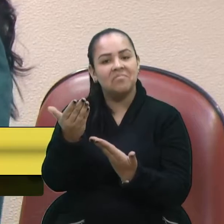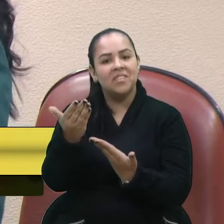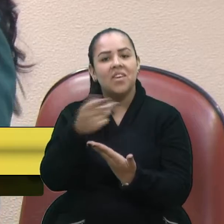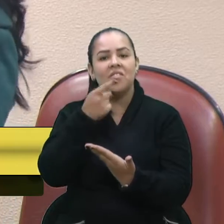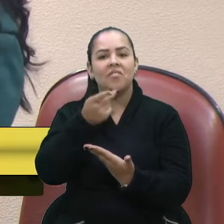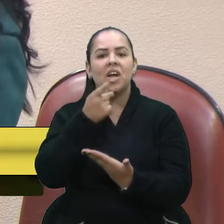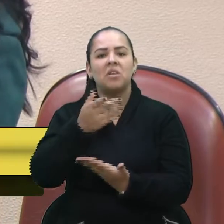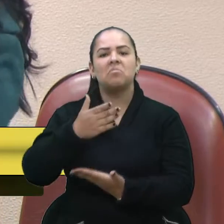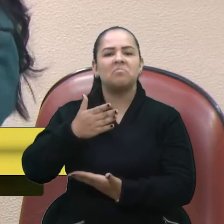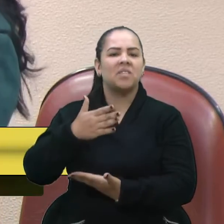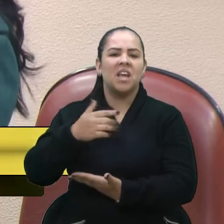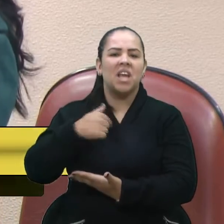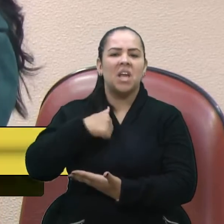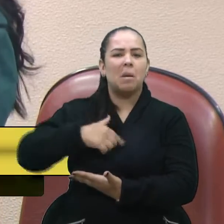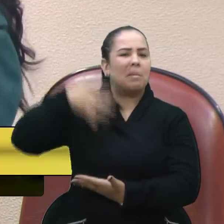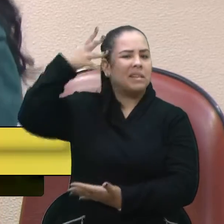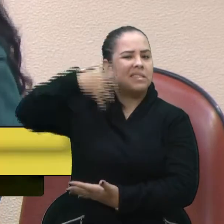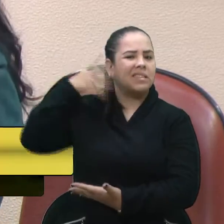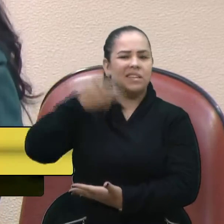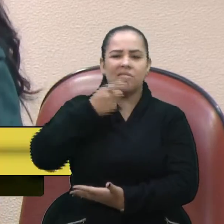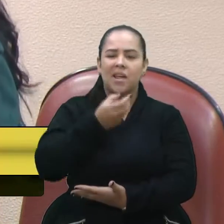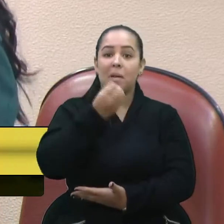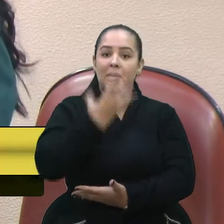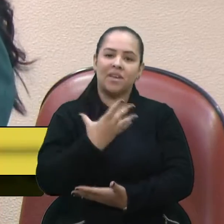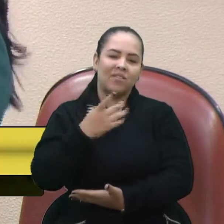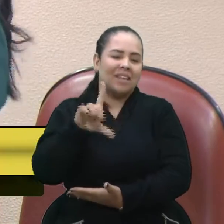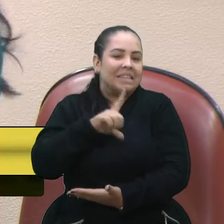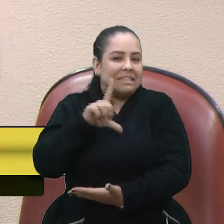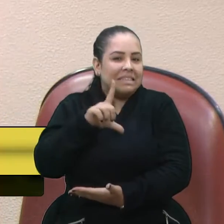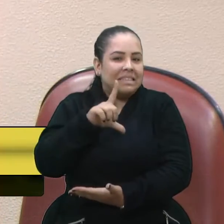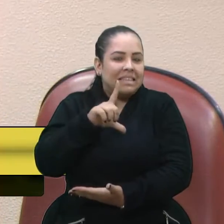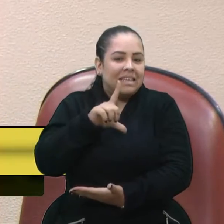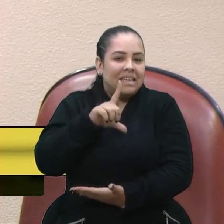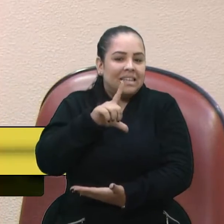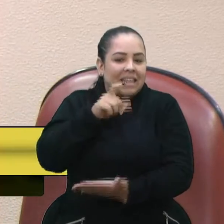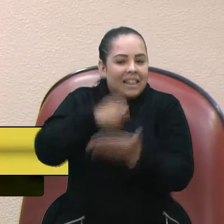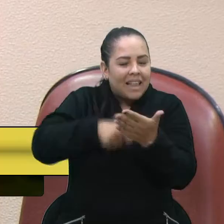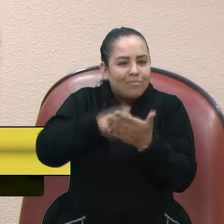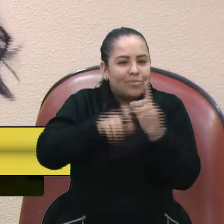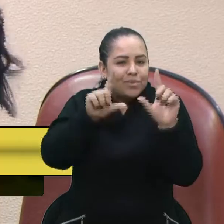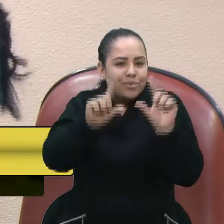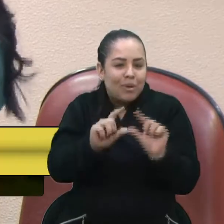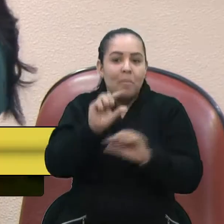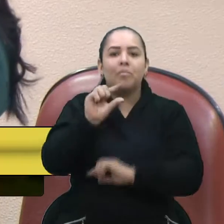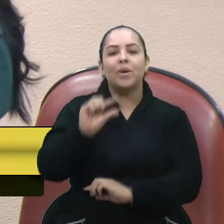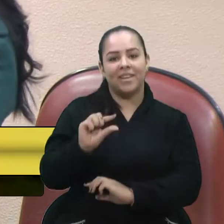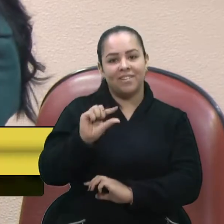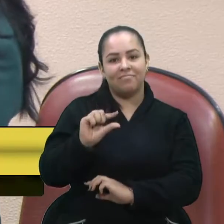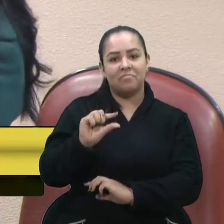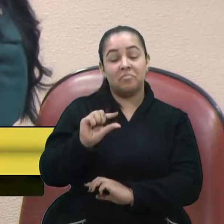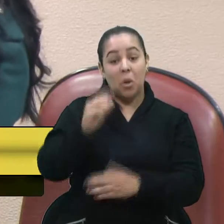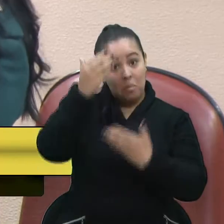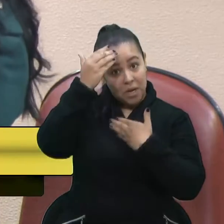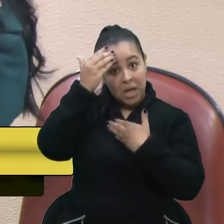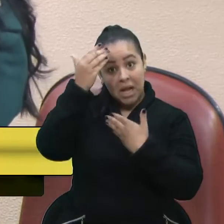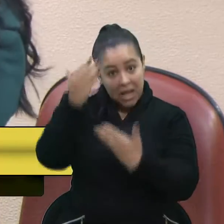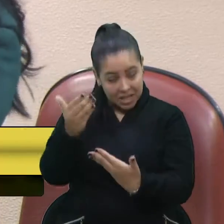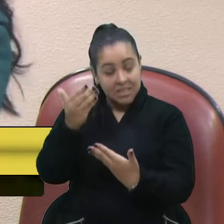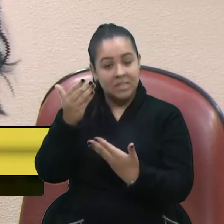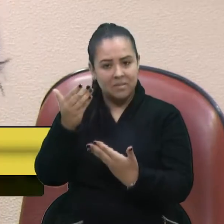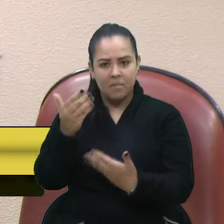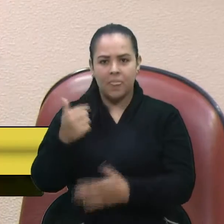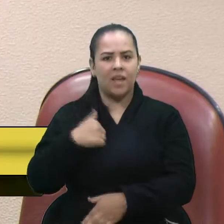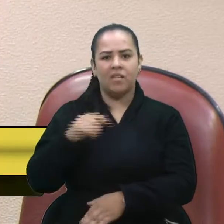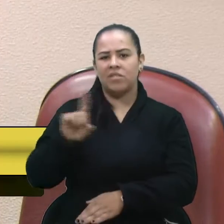chamado de palestrante, de falar muito bem, eu vou tentar diminuir um pouquinho, então, brincando. Eu quero lhe agradecer muito por isso, viu? E eu não faço